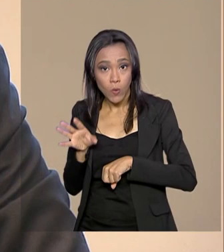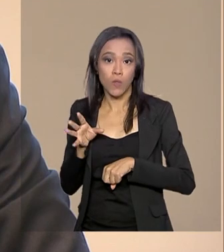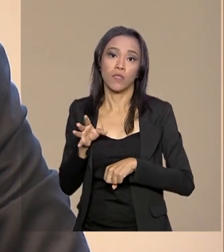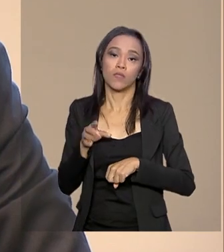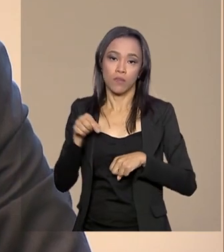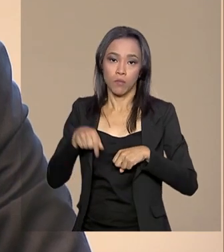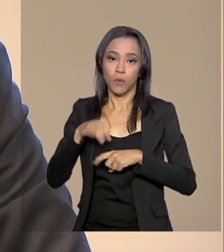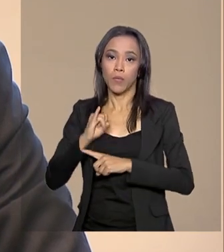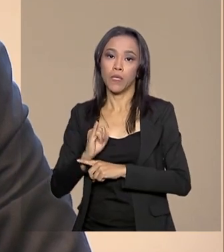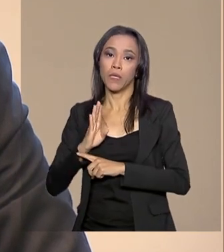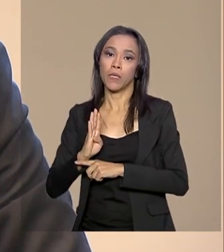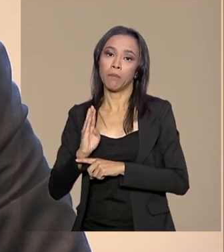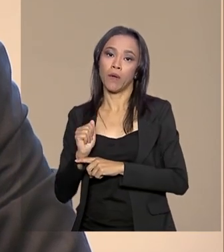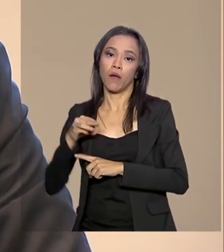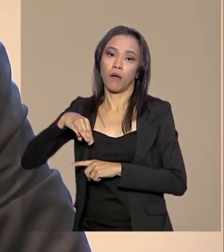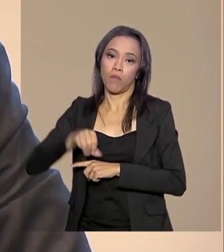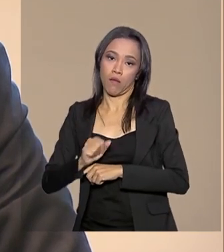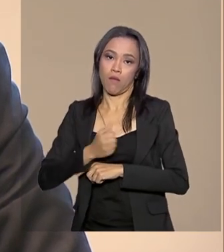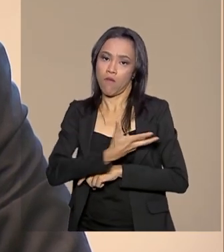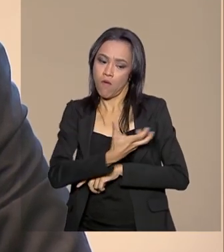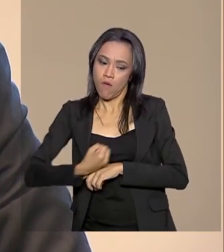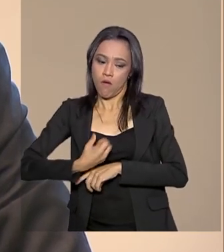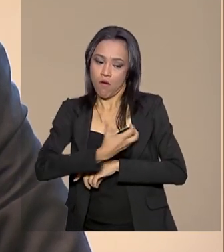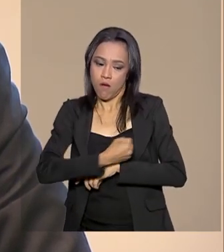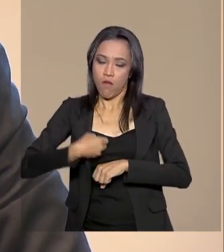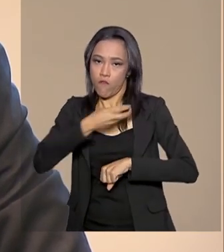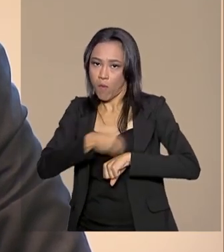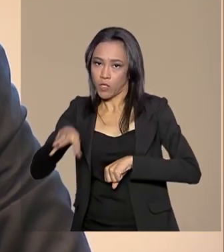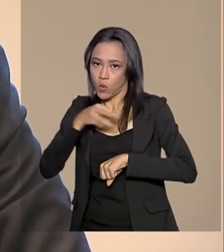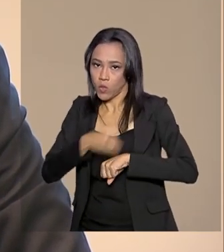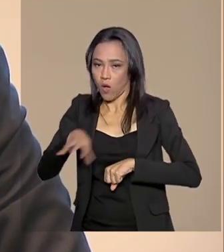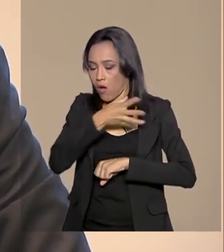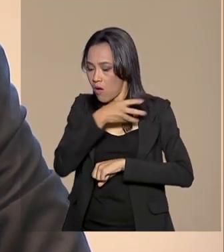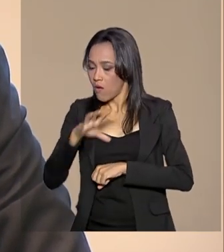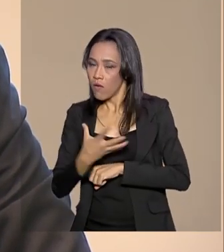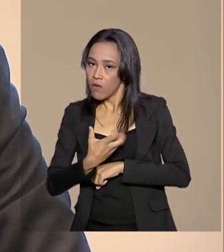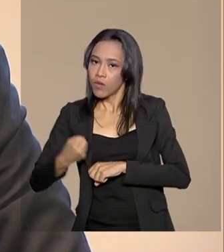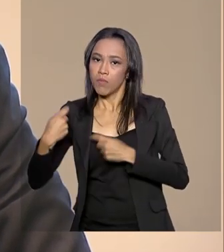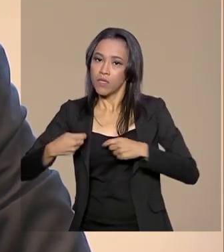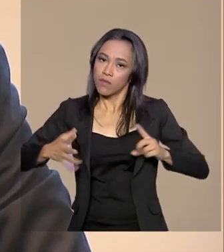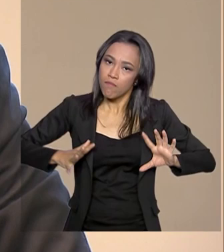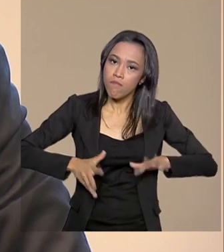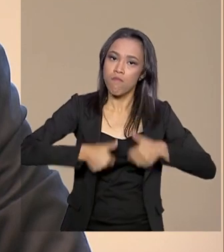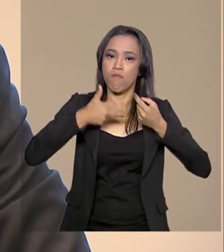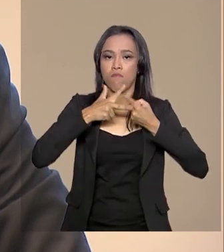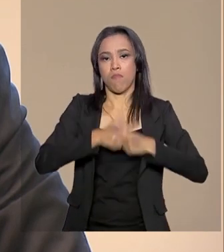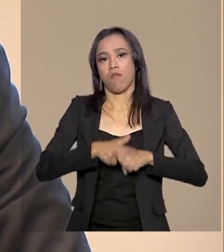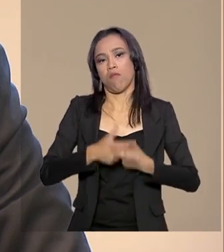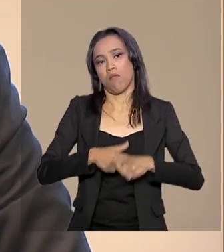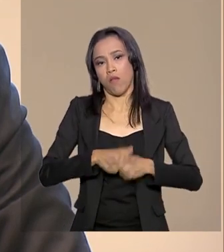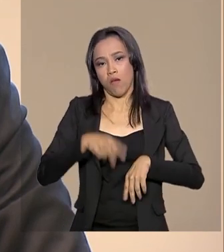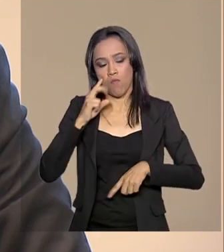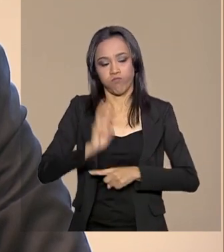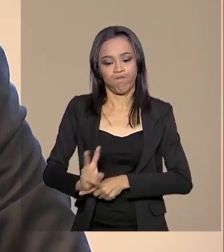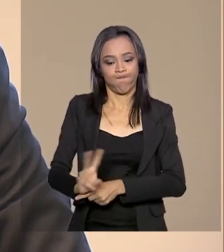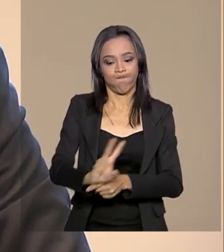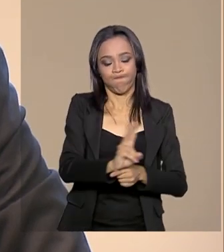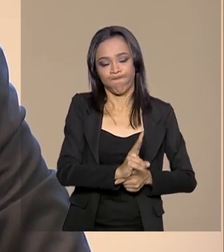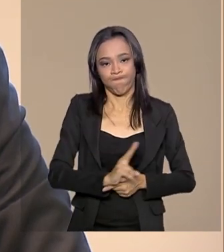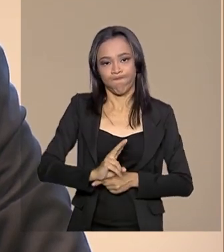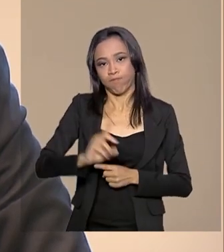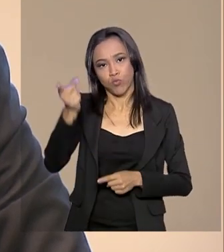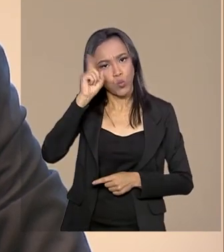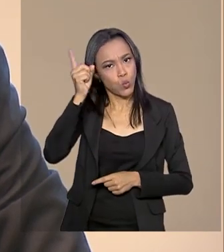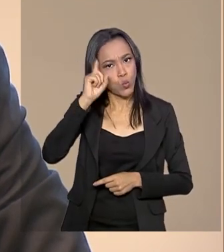do IBAMA, mas que precisa ser aprimorado através de um monitoramento praticamente diário,